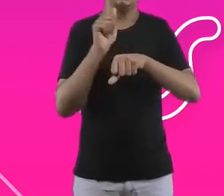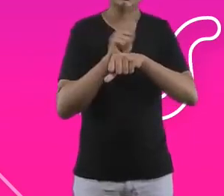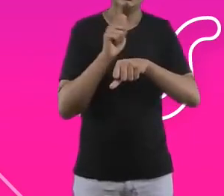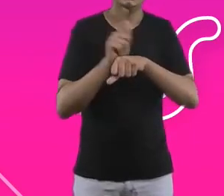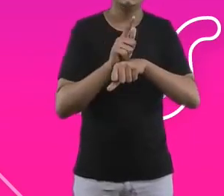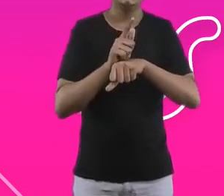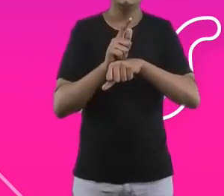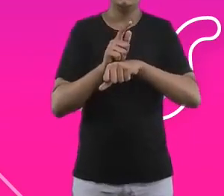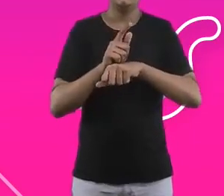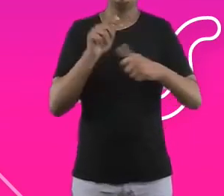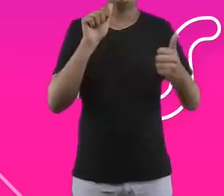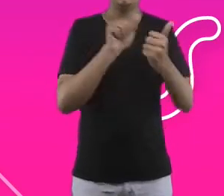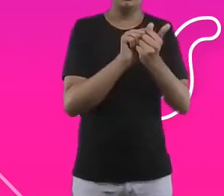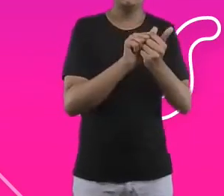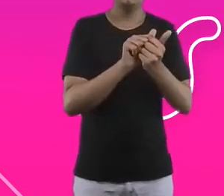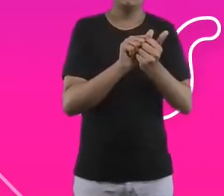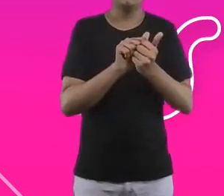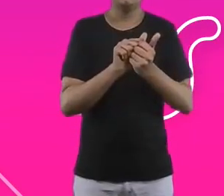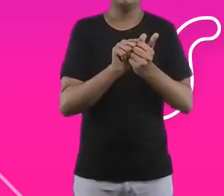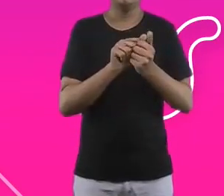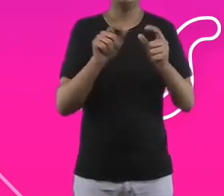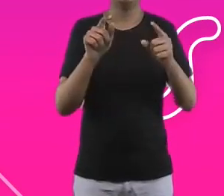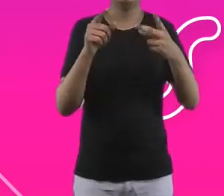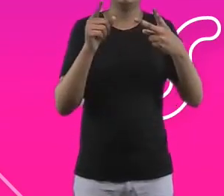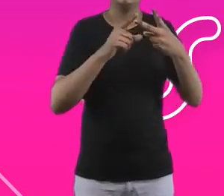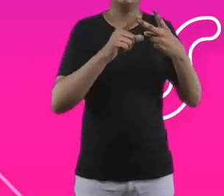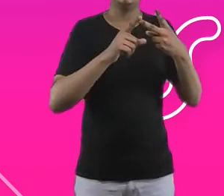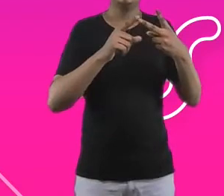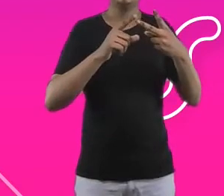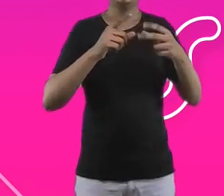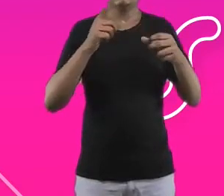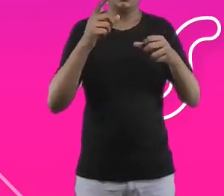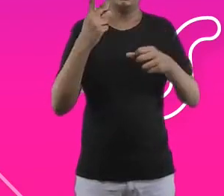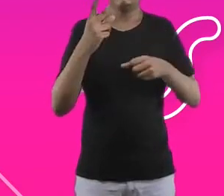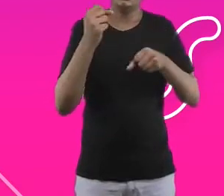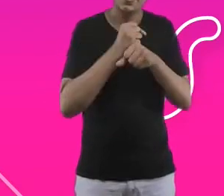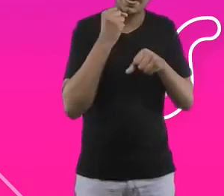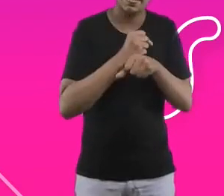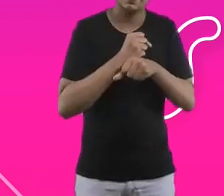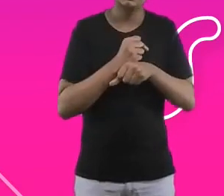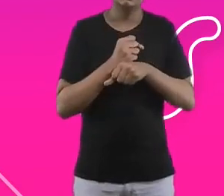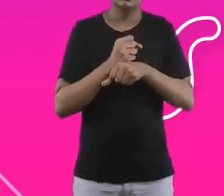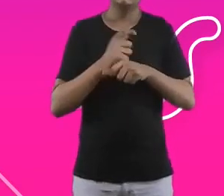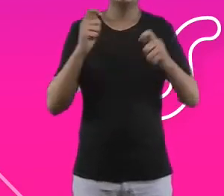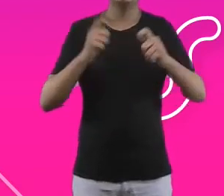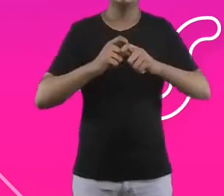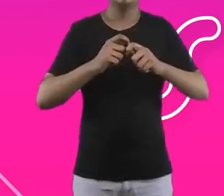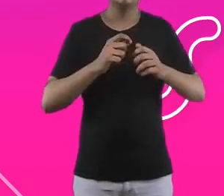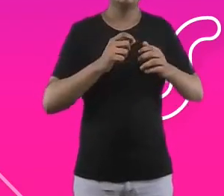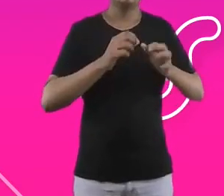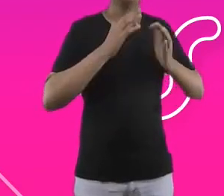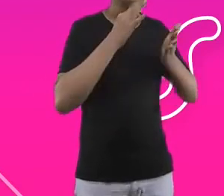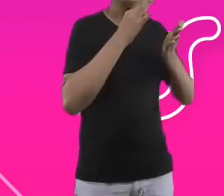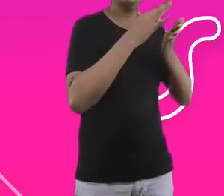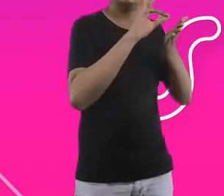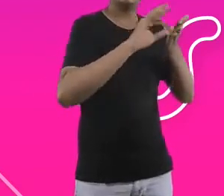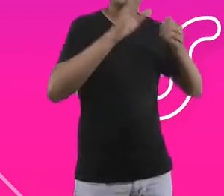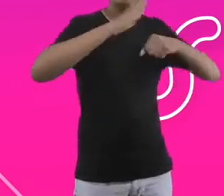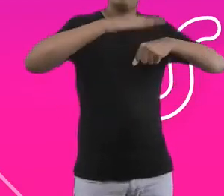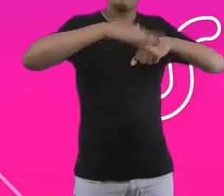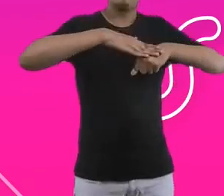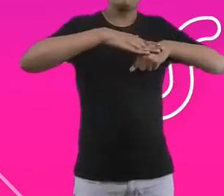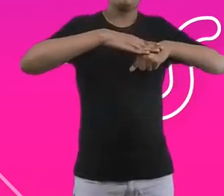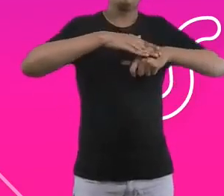dela naquele momento. E no segundo ano, é mais para realmente checar a implementação. Eu digo que é um banho de loja de gestão. No primeiro ano, se